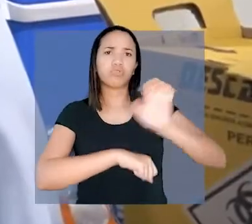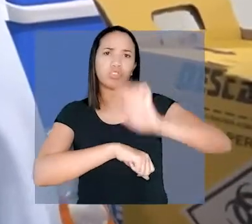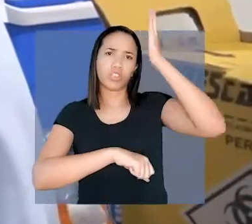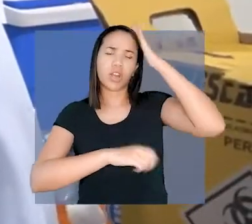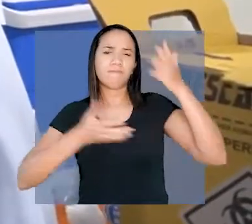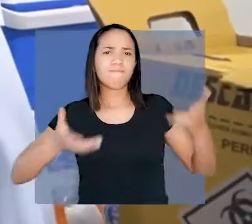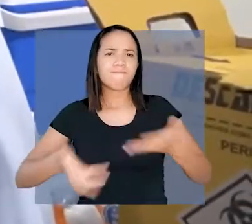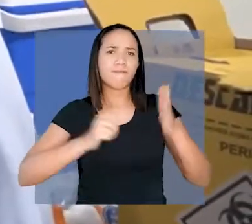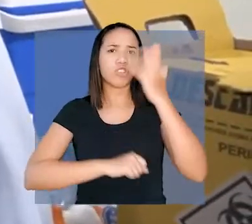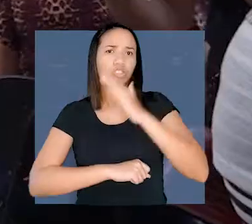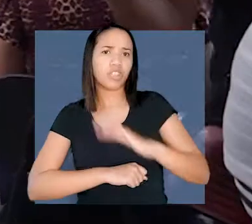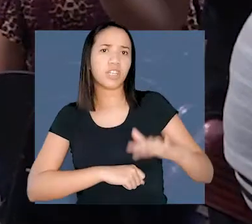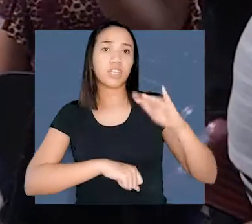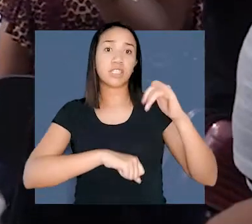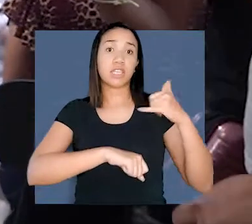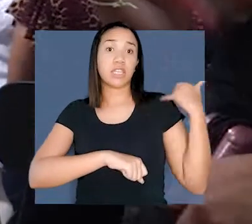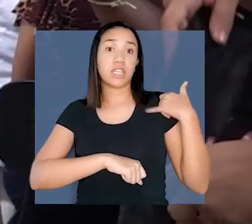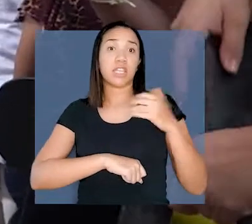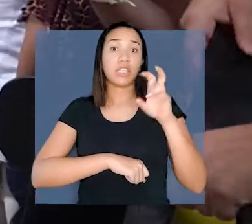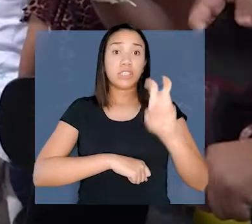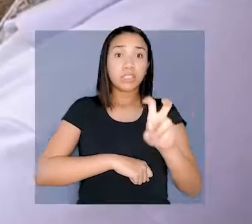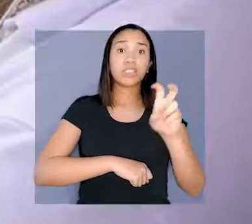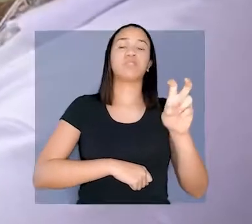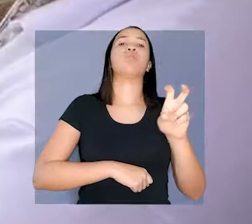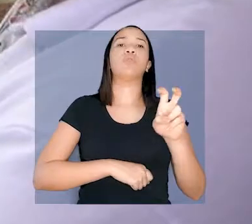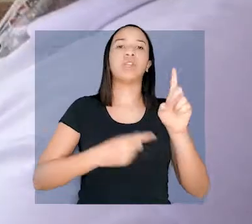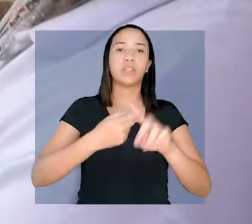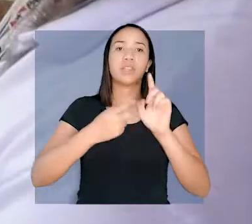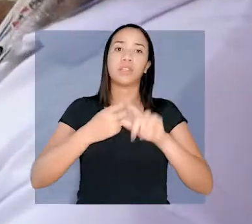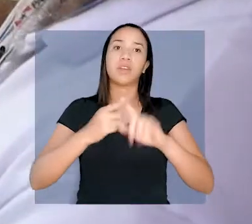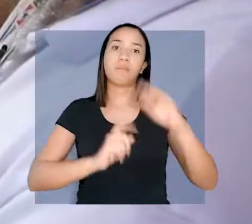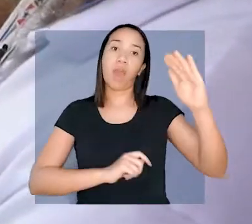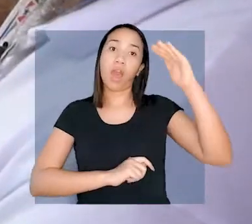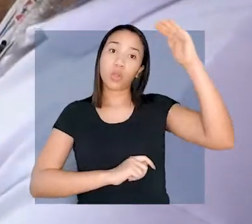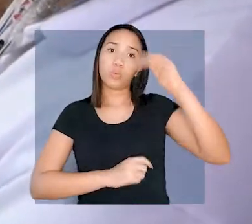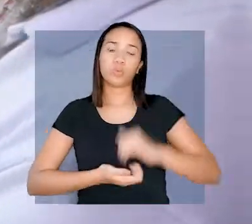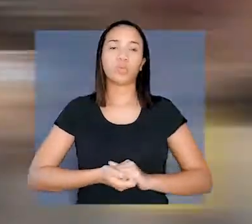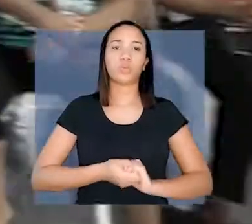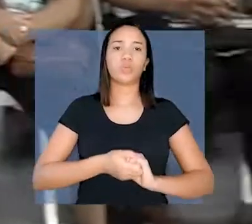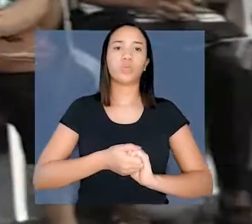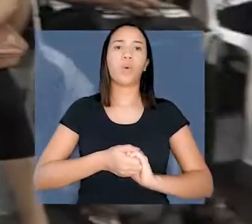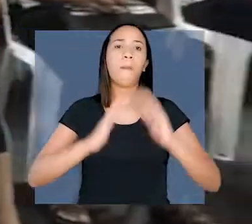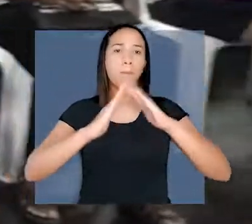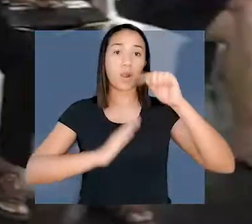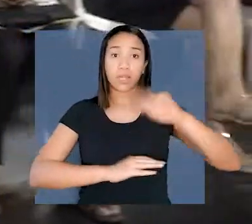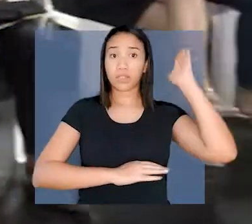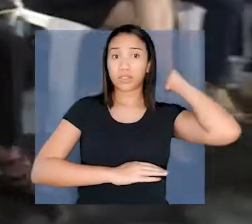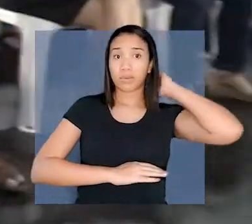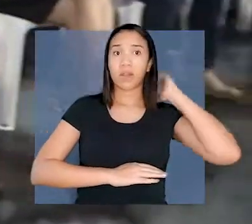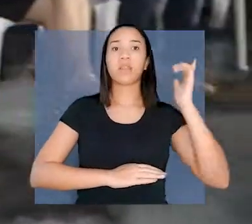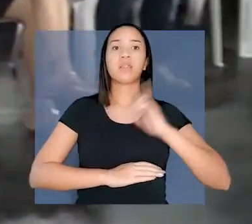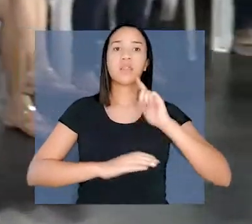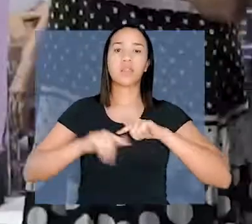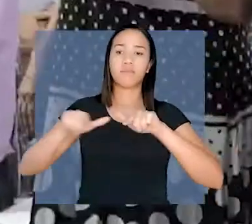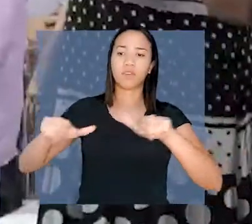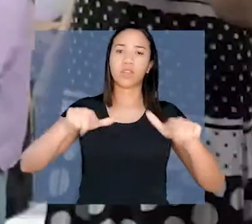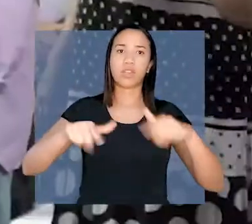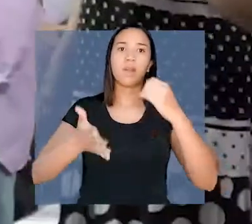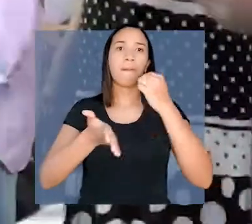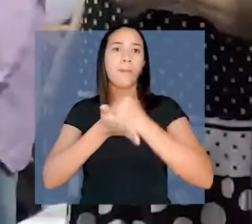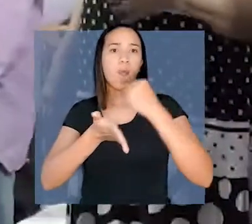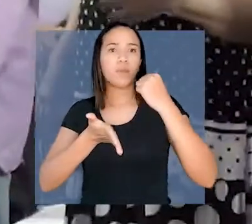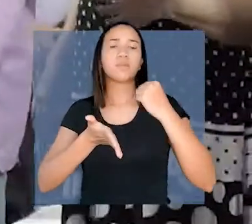incentivou a vacinação de crianças a partir de 5 anos e adultos com doses atrasadas. Moradores de Belém receberam títulos de